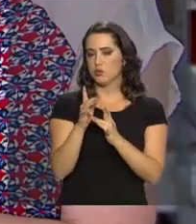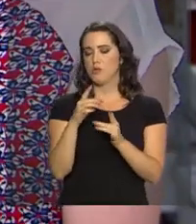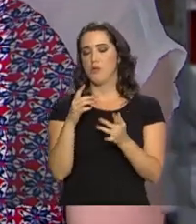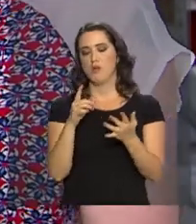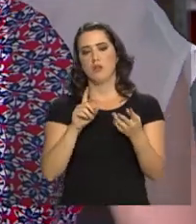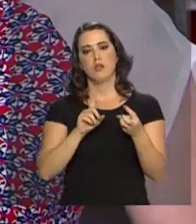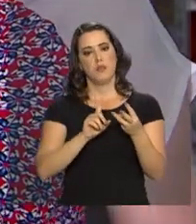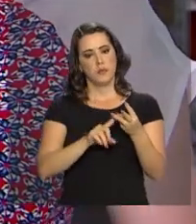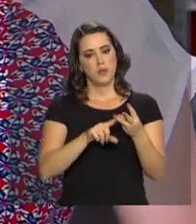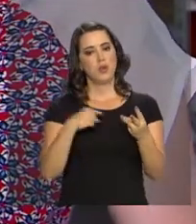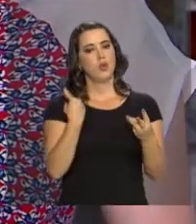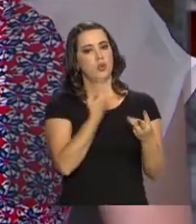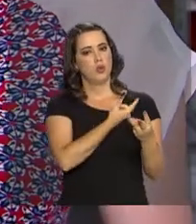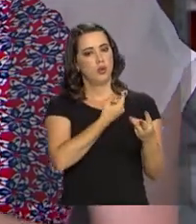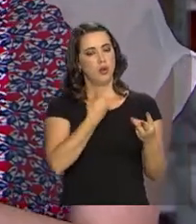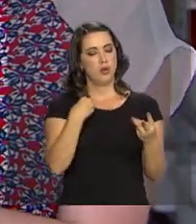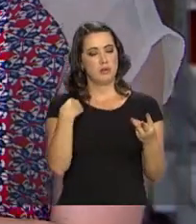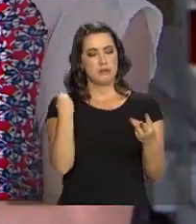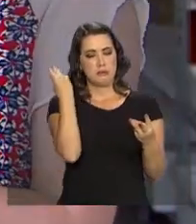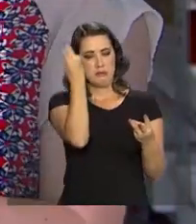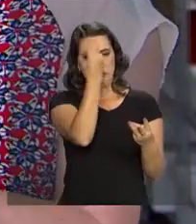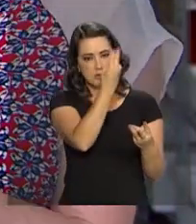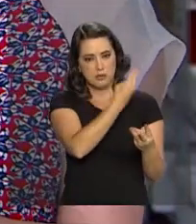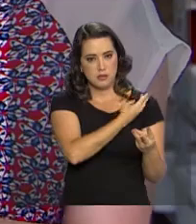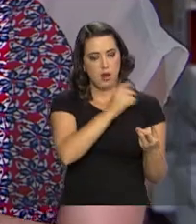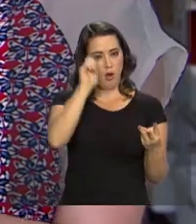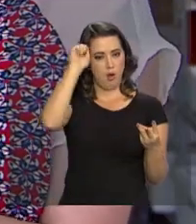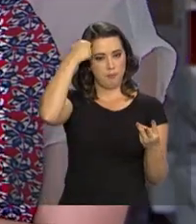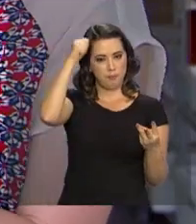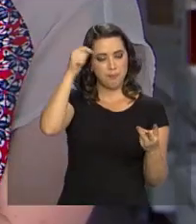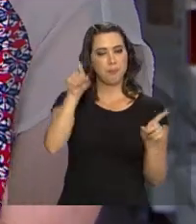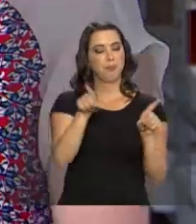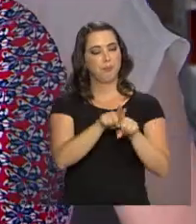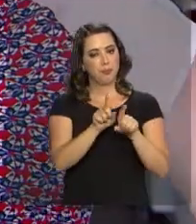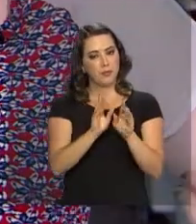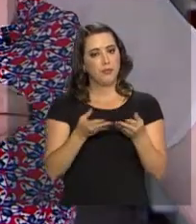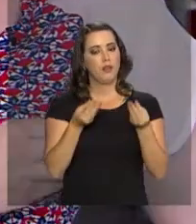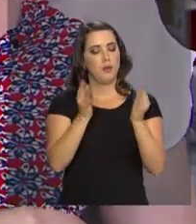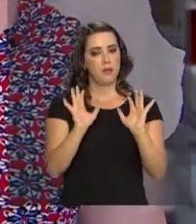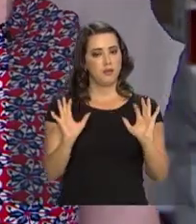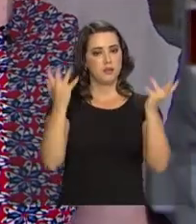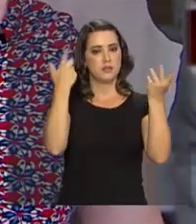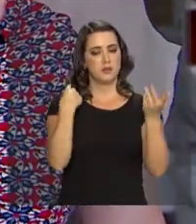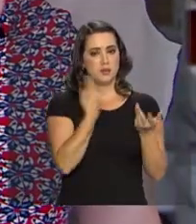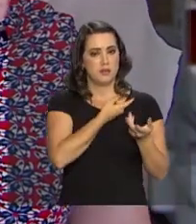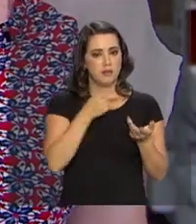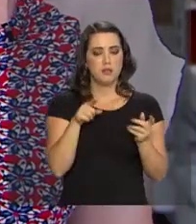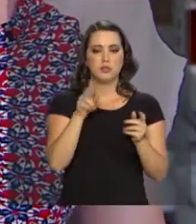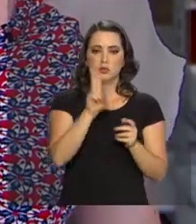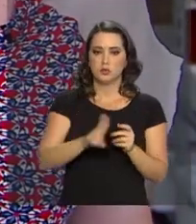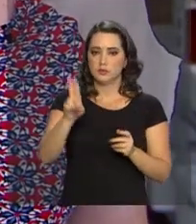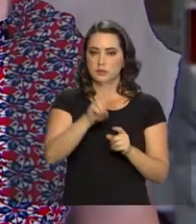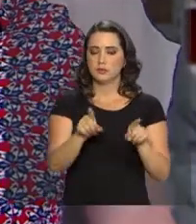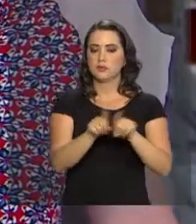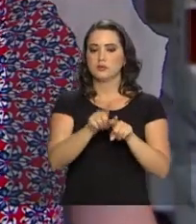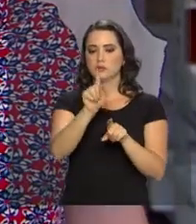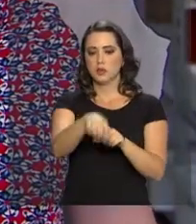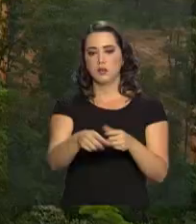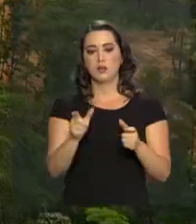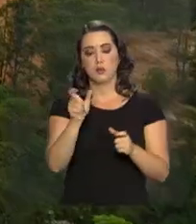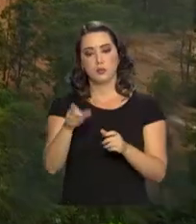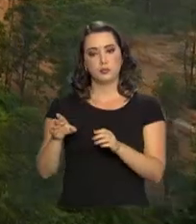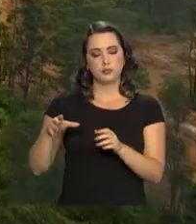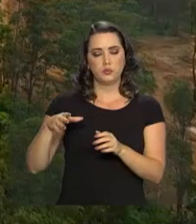dia 12, também foi celebrada lá. Então a gente fornece a estrutura necessária, porque a comunidade se dirija à área de origem para poder